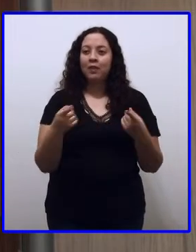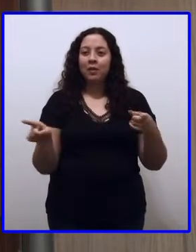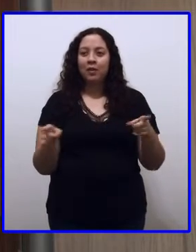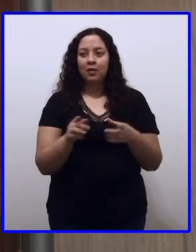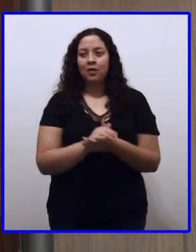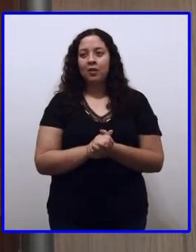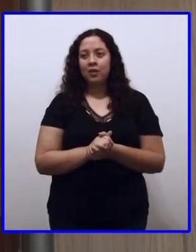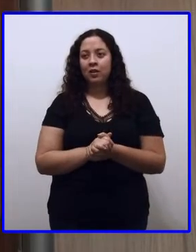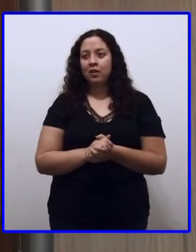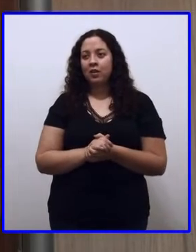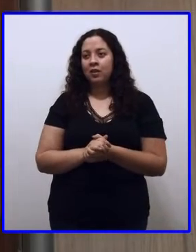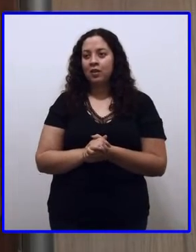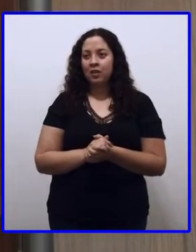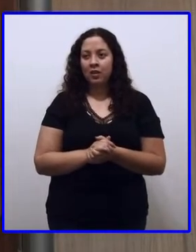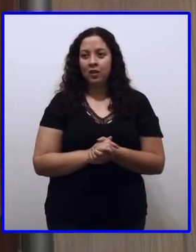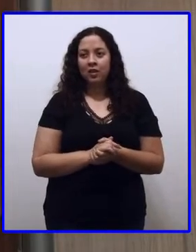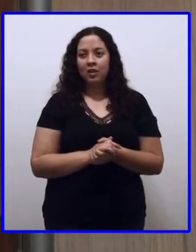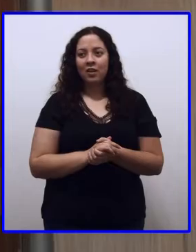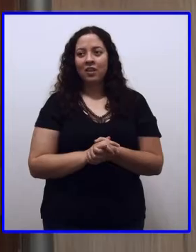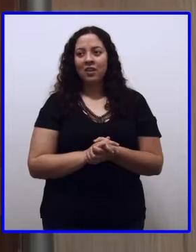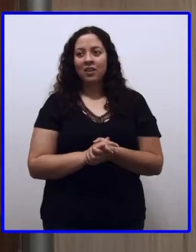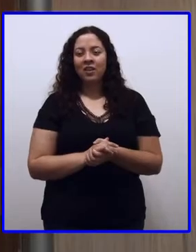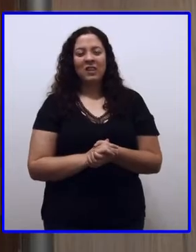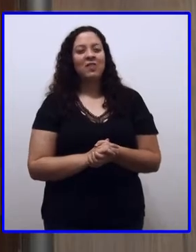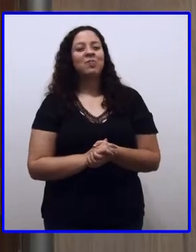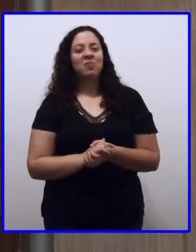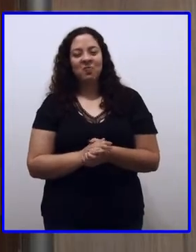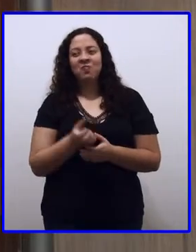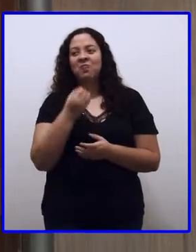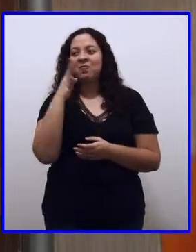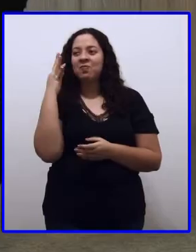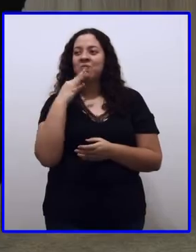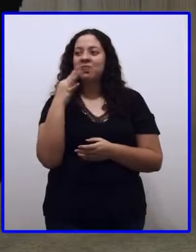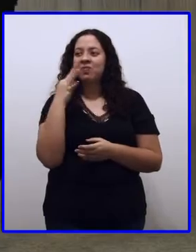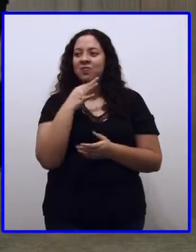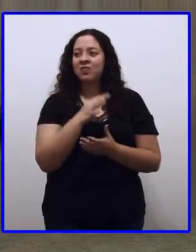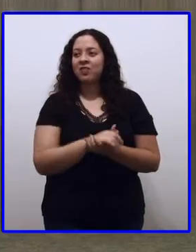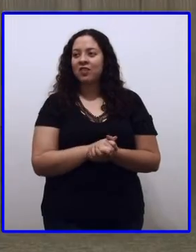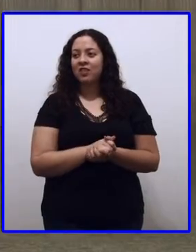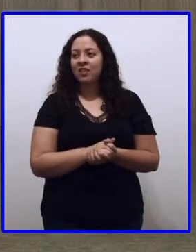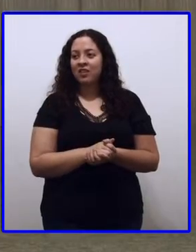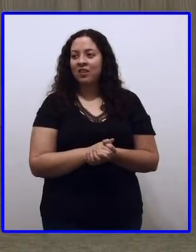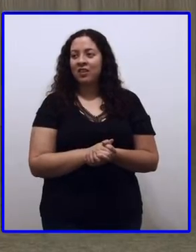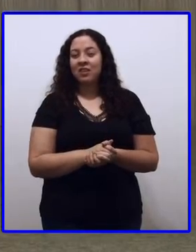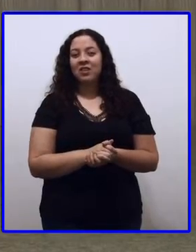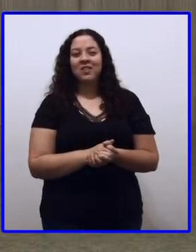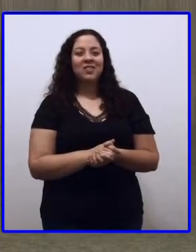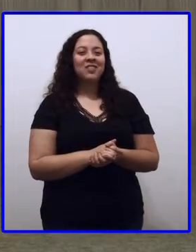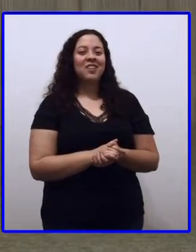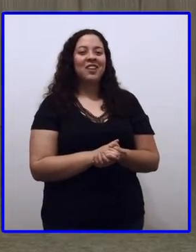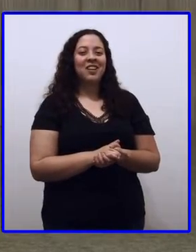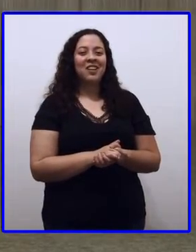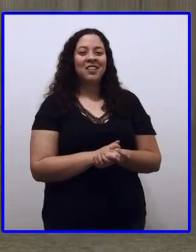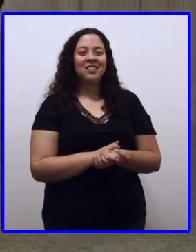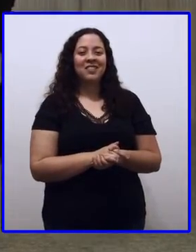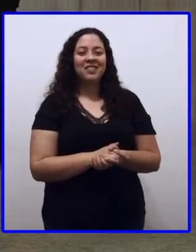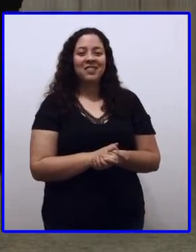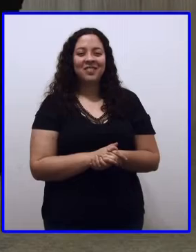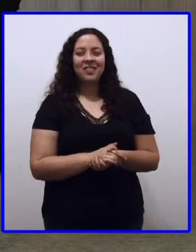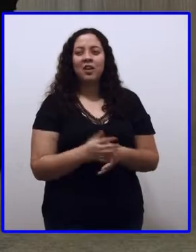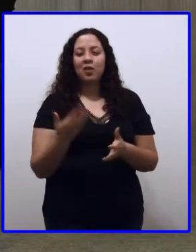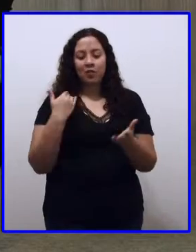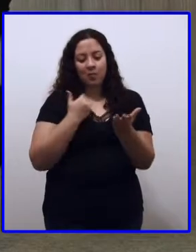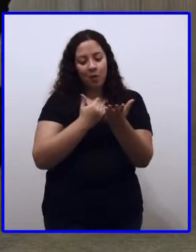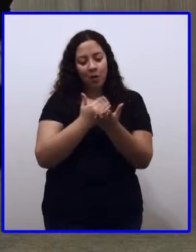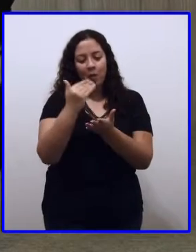quase que um programa de cantoria. Será que eu vou ganhar um prêmio também, Pro Camila? Ah, nós vamos ganhar, Pro Natália. Eu tenho certeza que nós vamos ganhar.